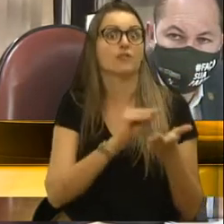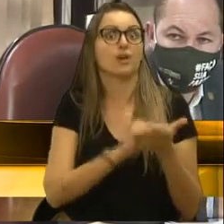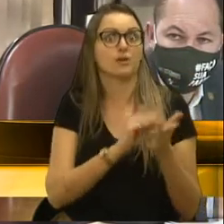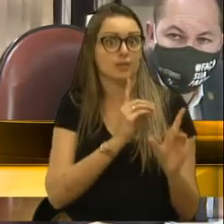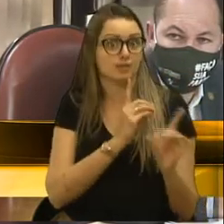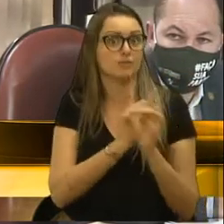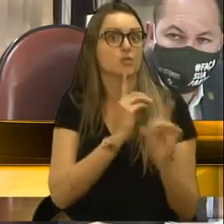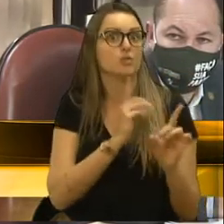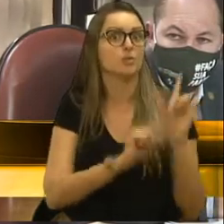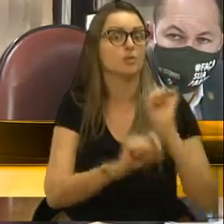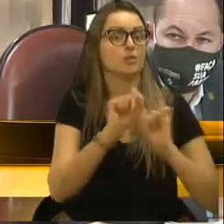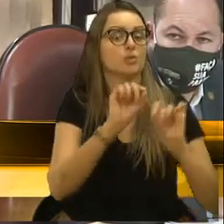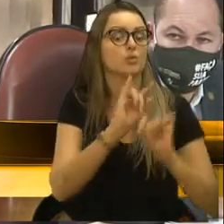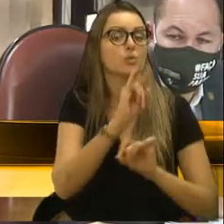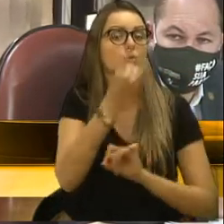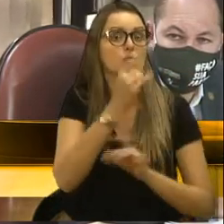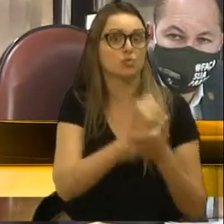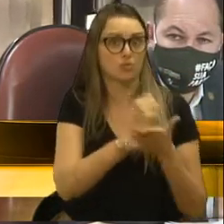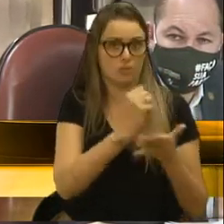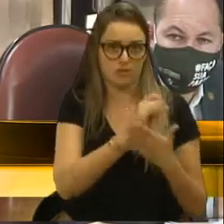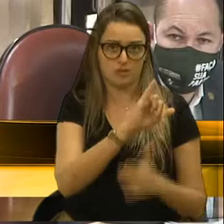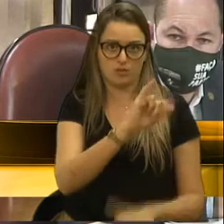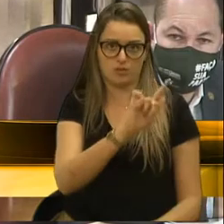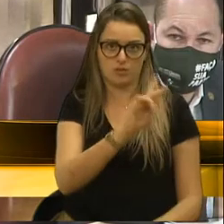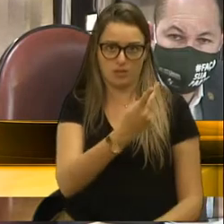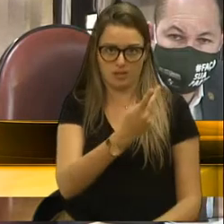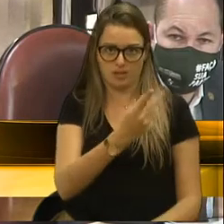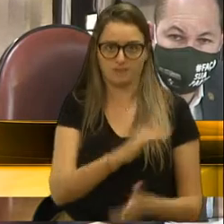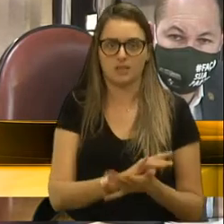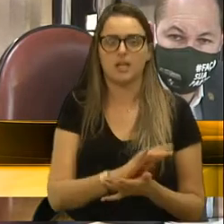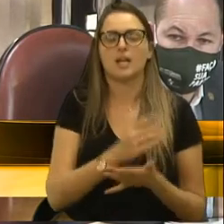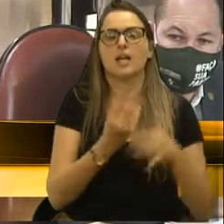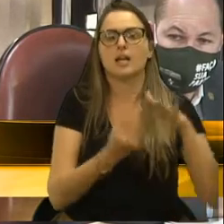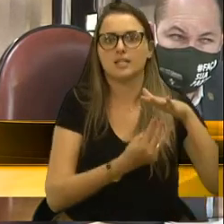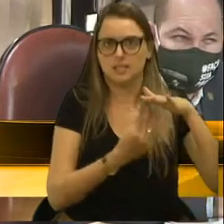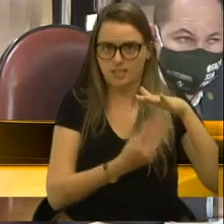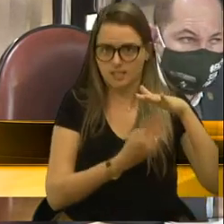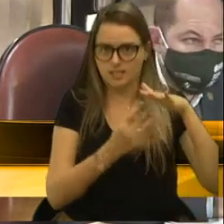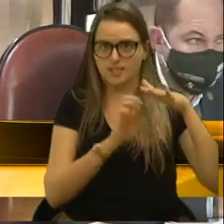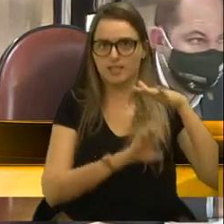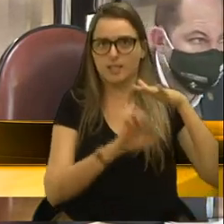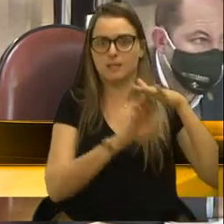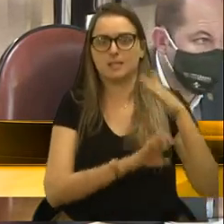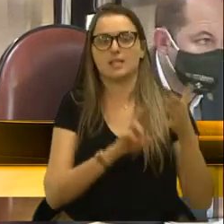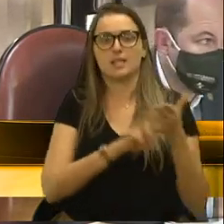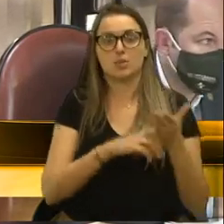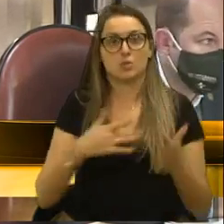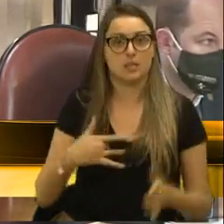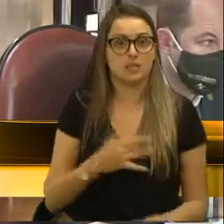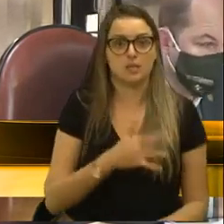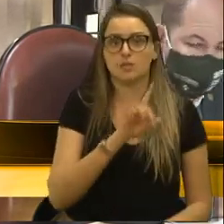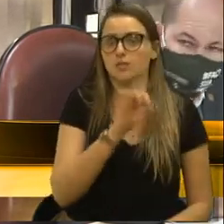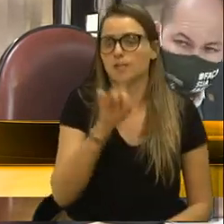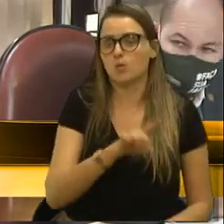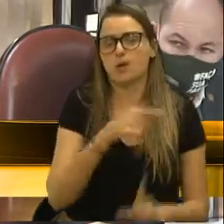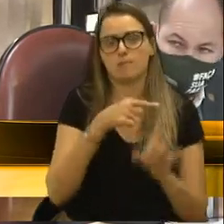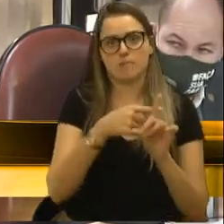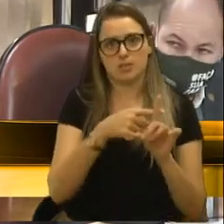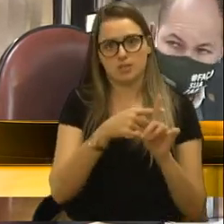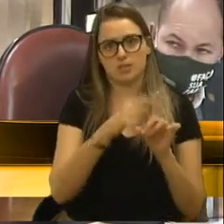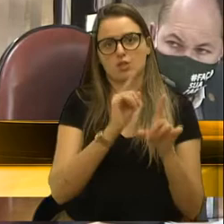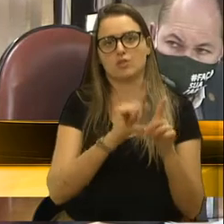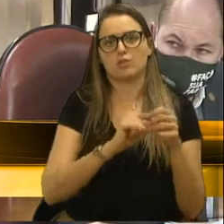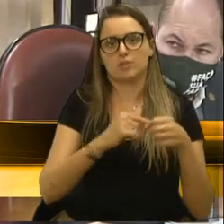contrato. Então, as terceirizações na saúde não fazem bem dessa forma.